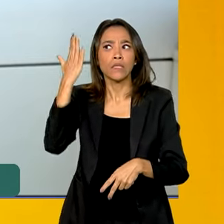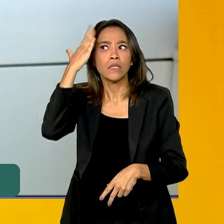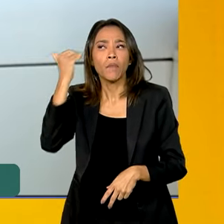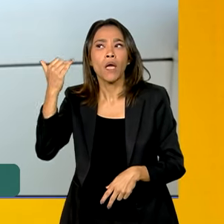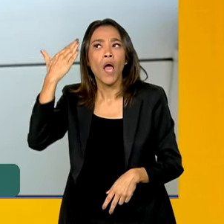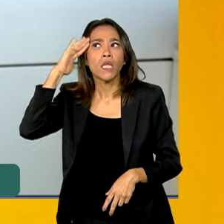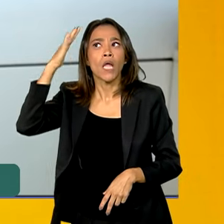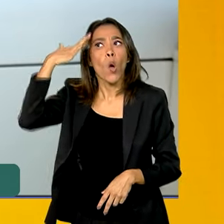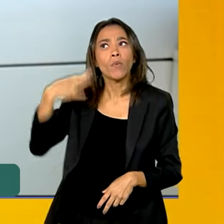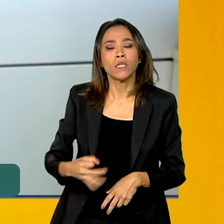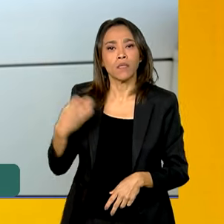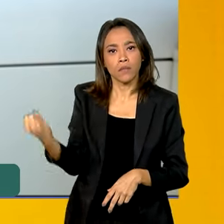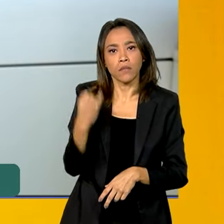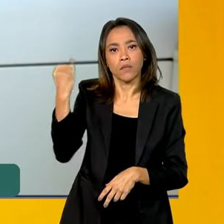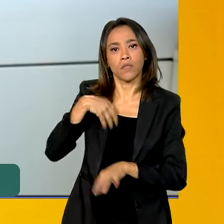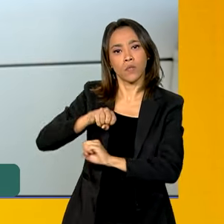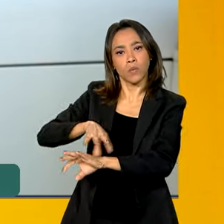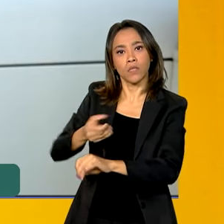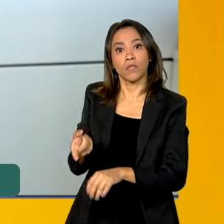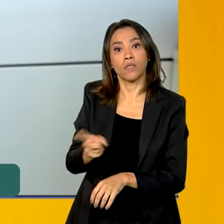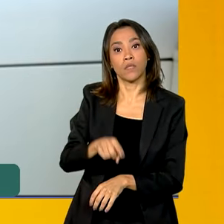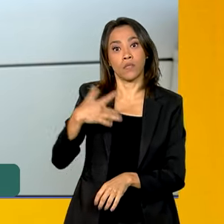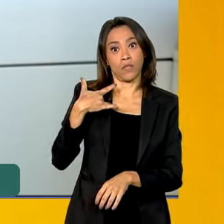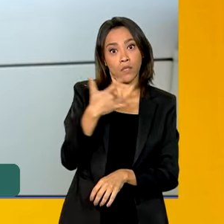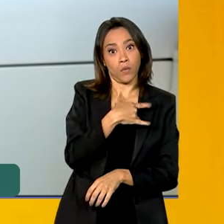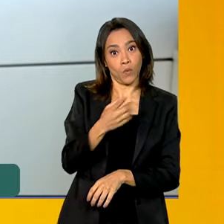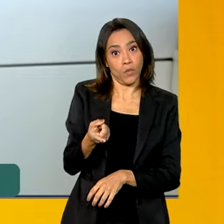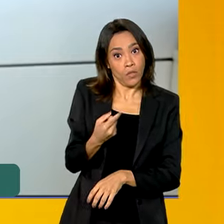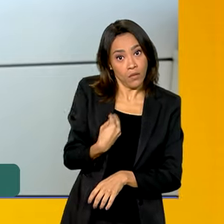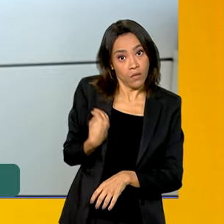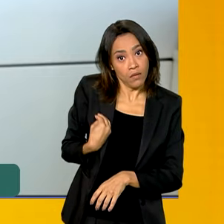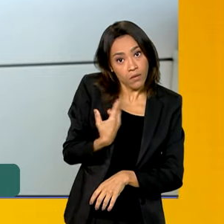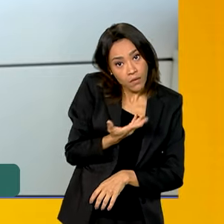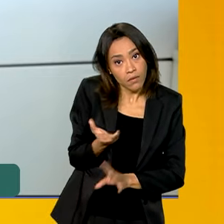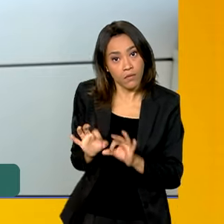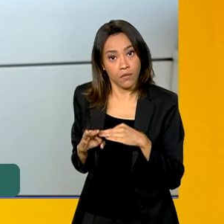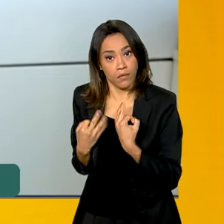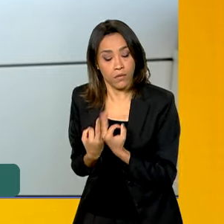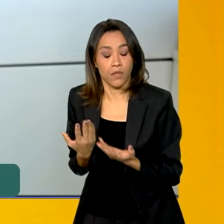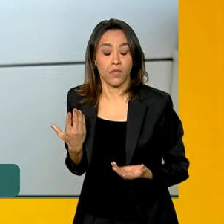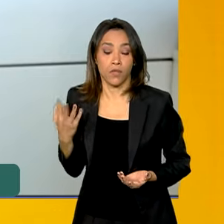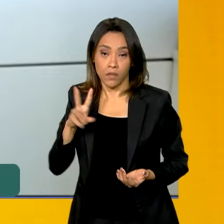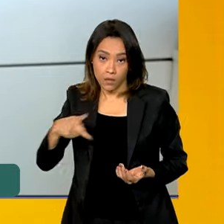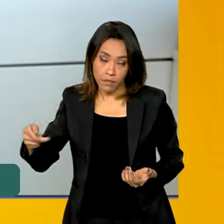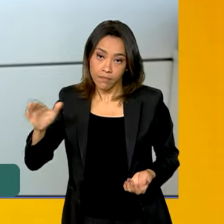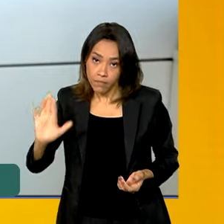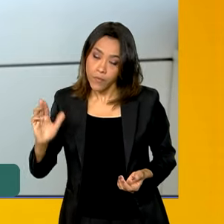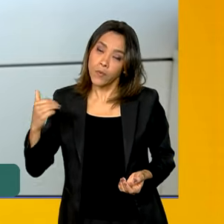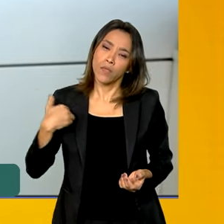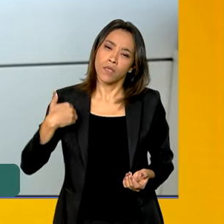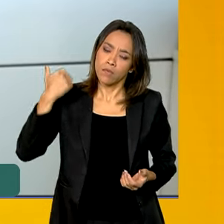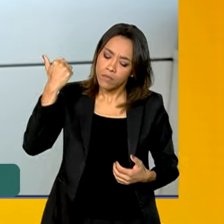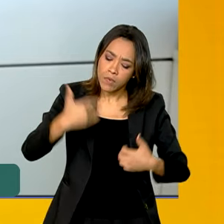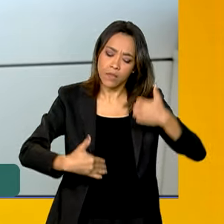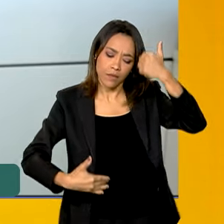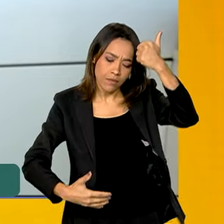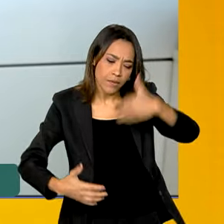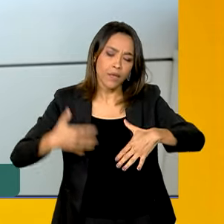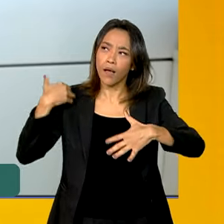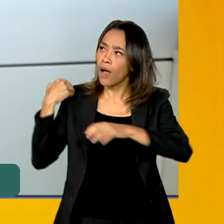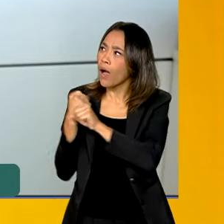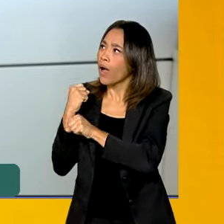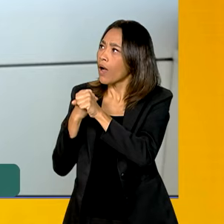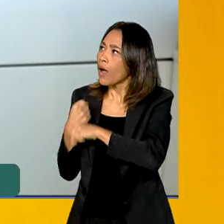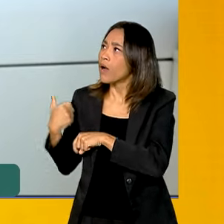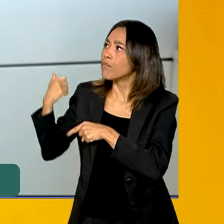importância da saúde na vida de todas essas famílias. E como o presidente fala ao longo de todos esses anos,